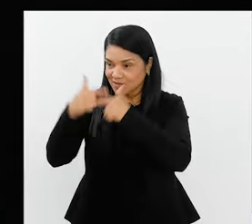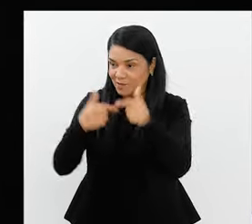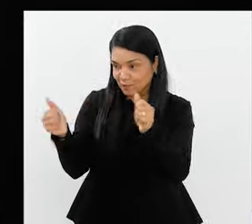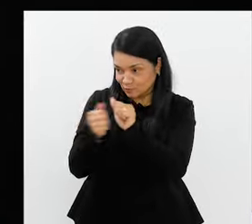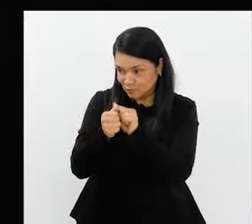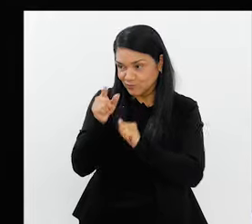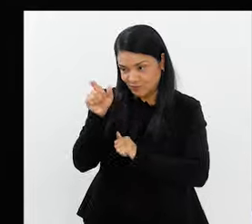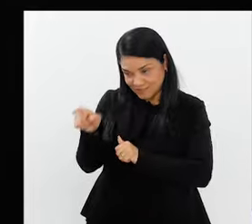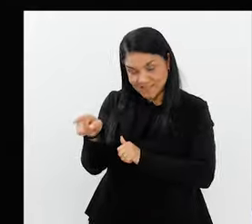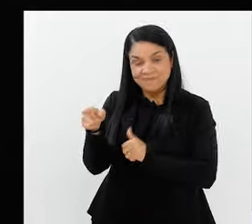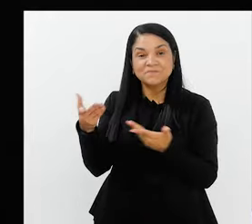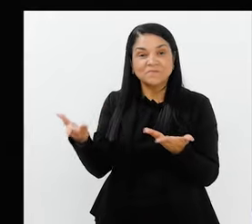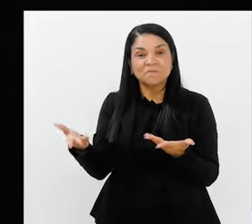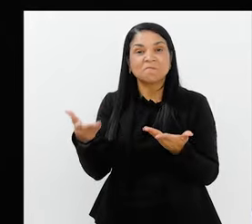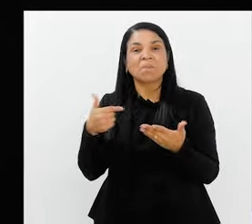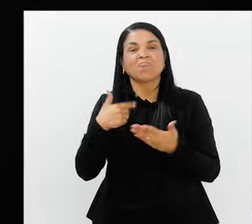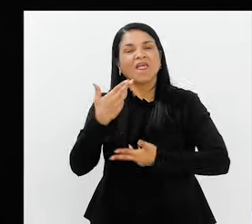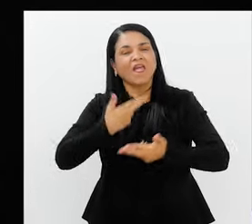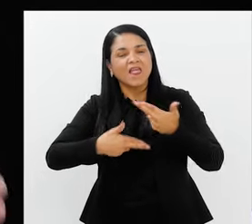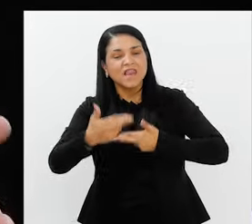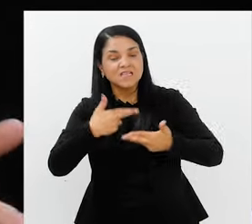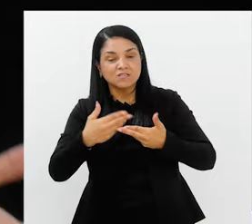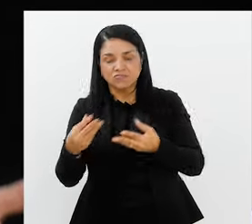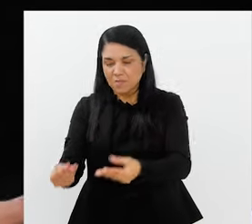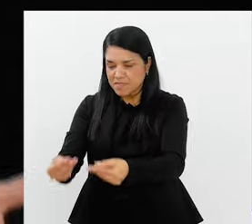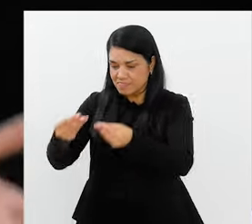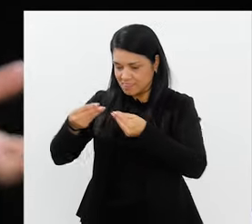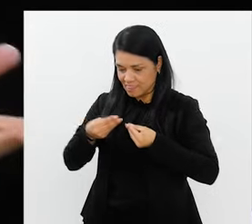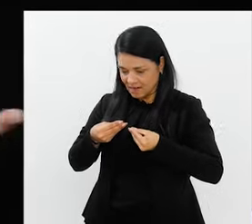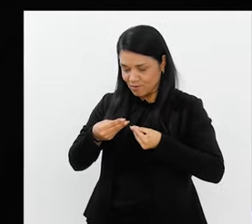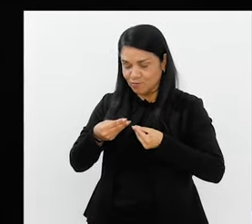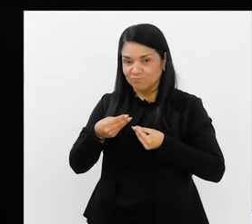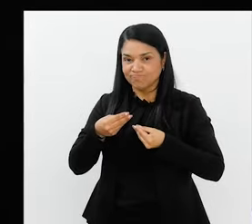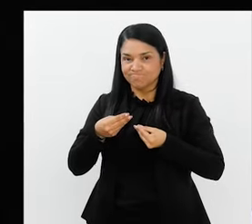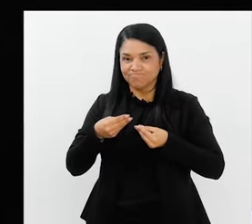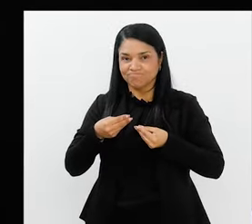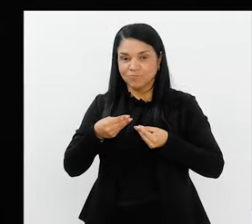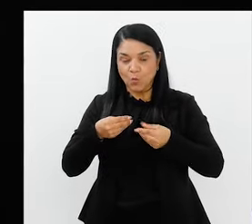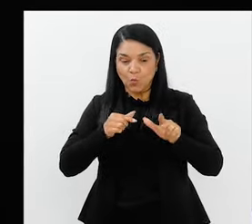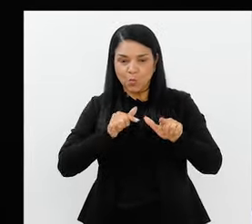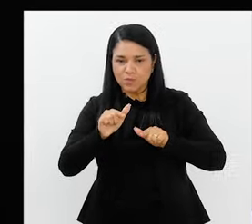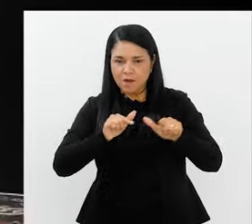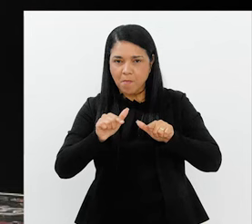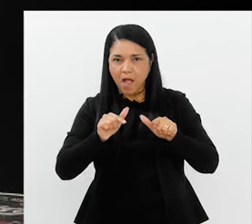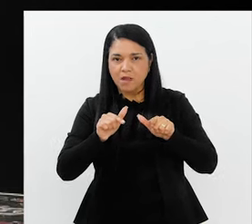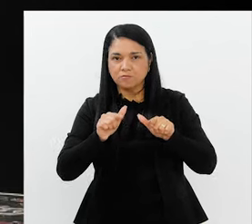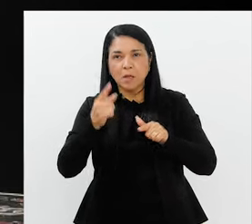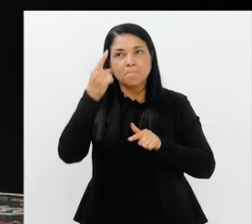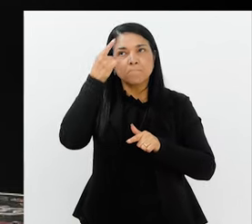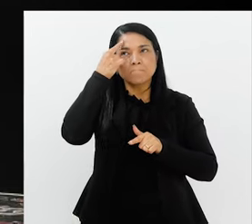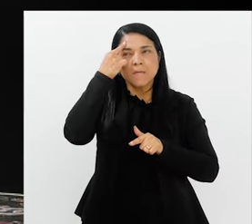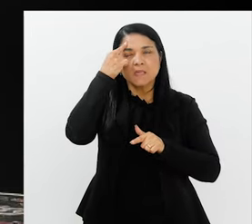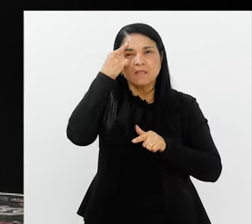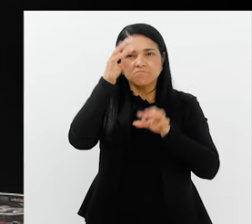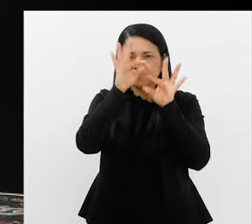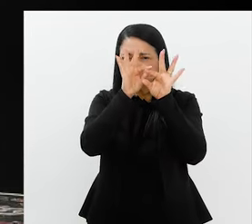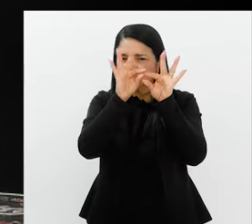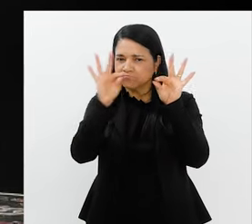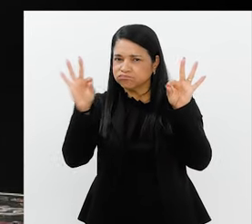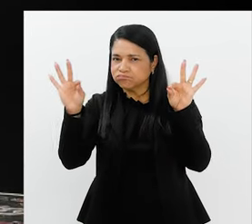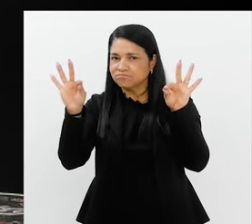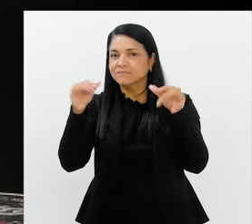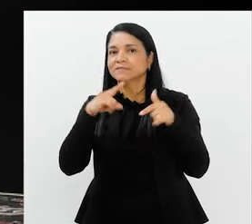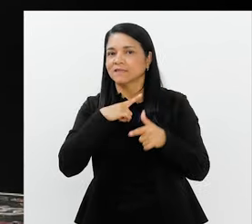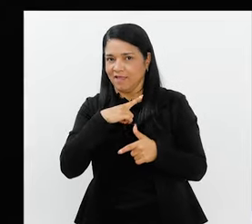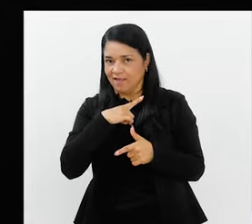É uma relação que alguns já me entregam praticamente o trabalho com uma linha de pensamento, né.